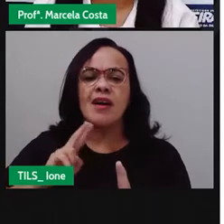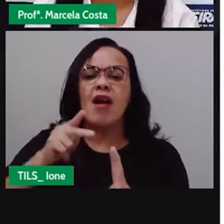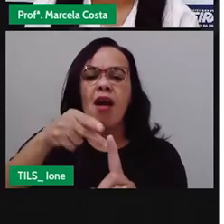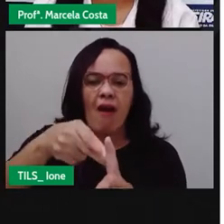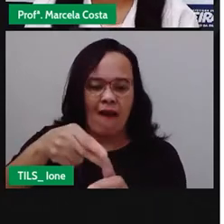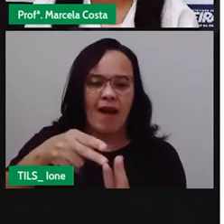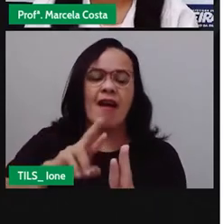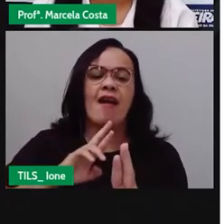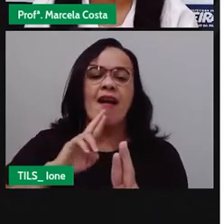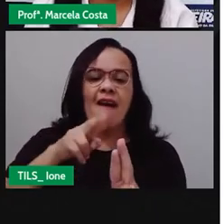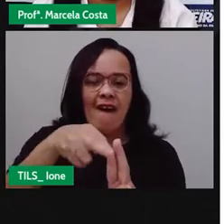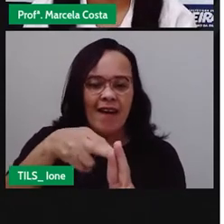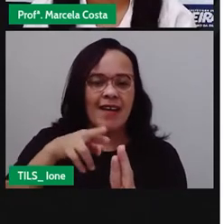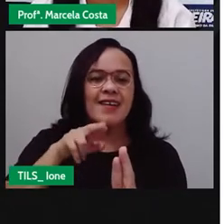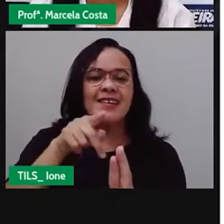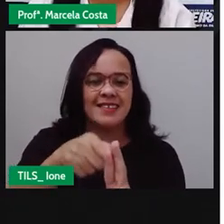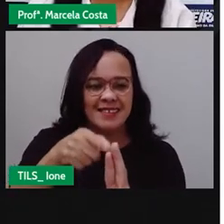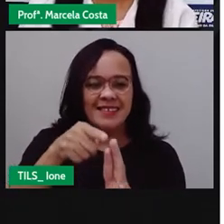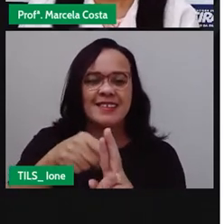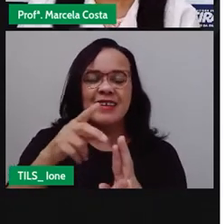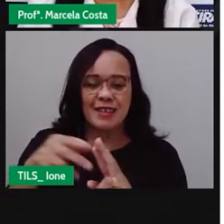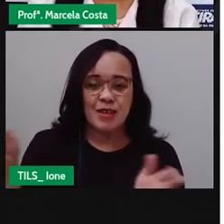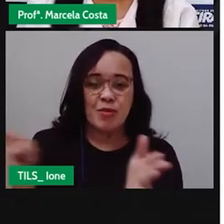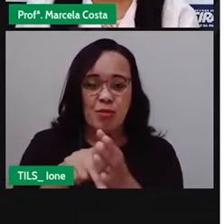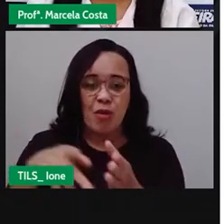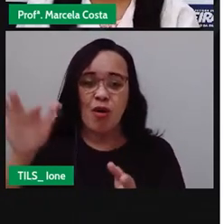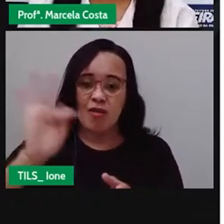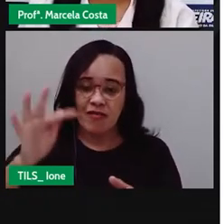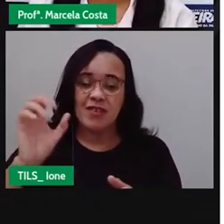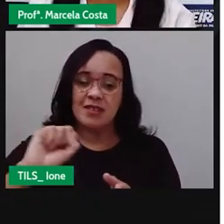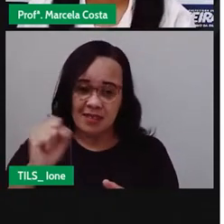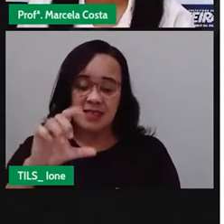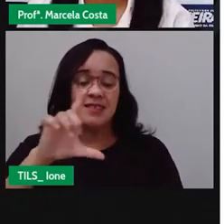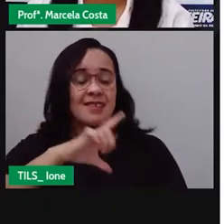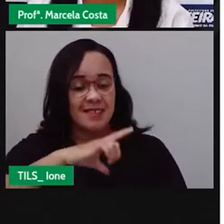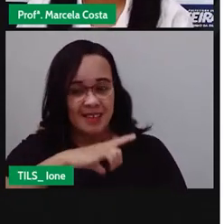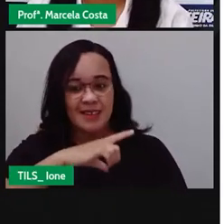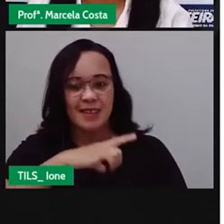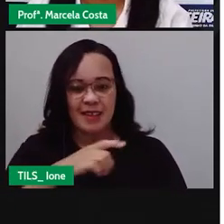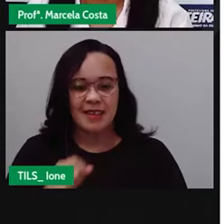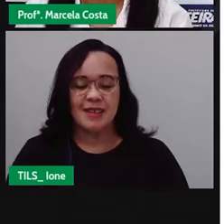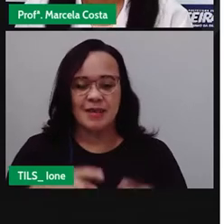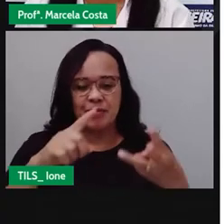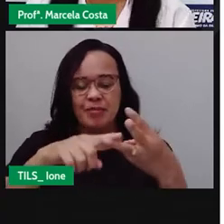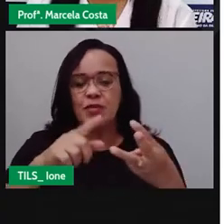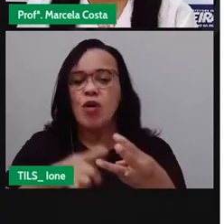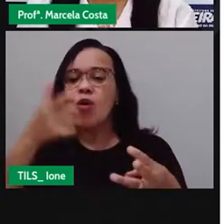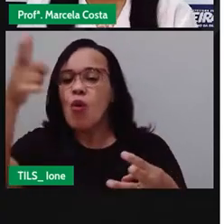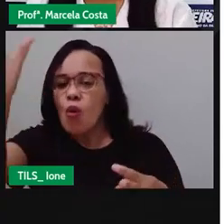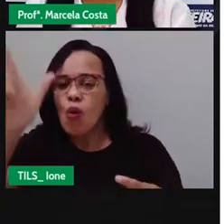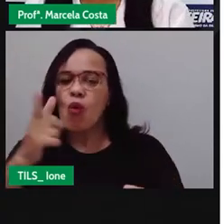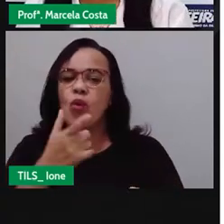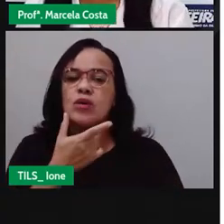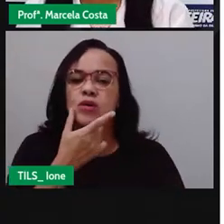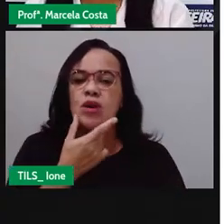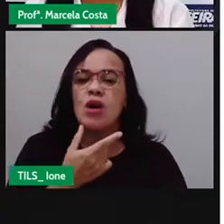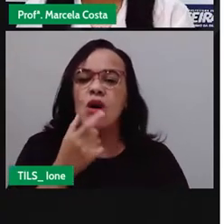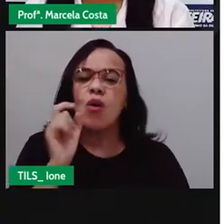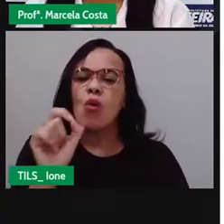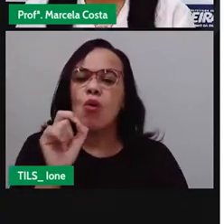Santana, pela representatividade. A gente também vai ver essa outra escultura, que o nome é